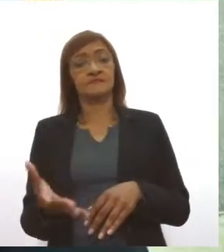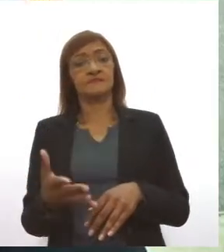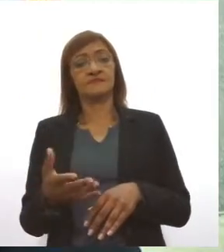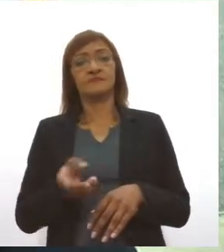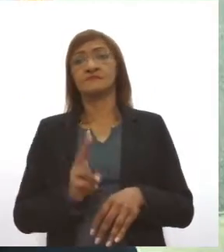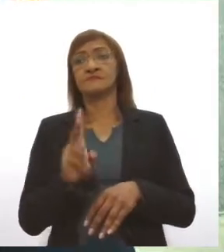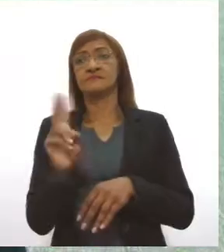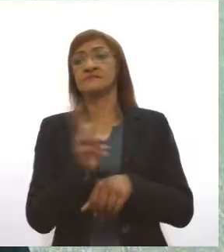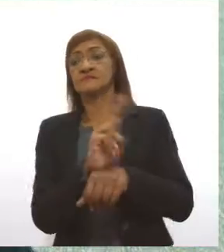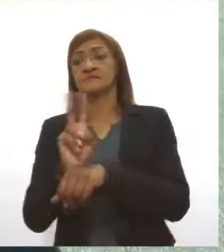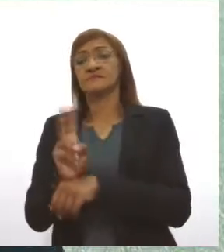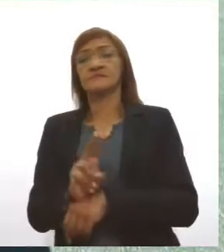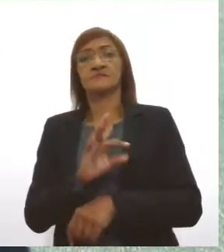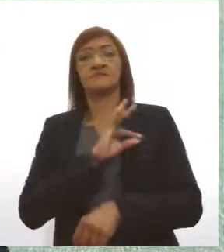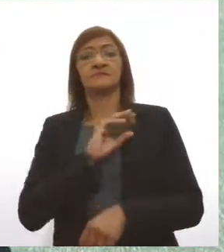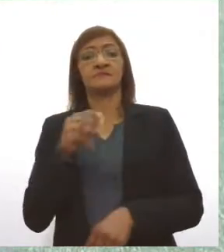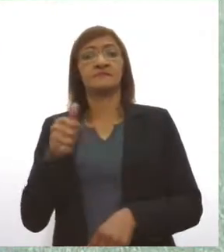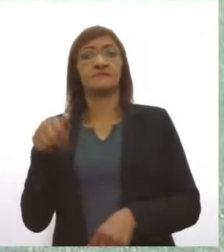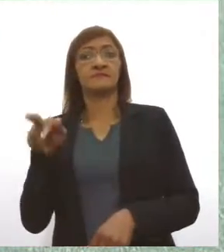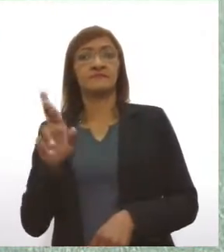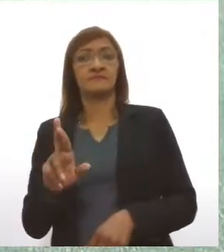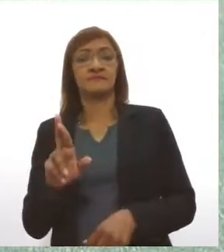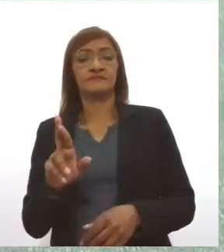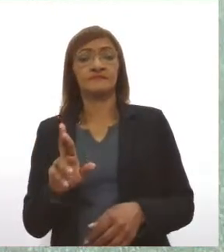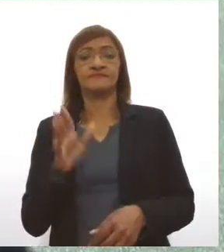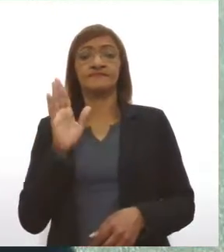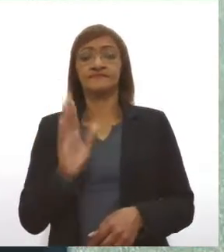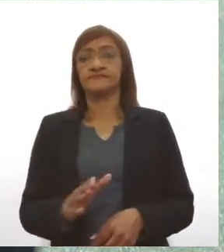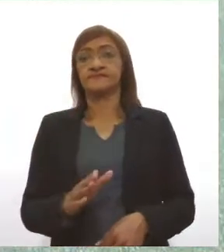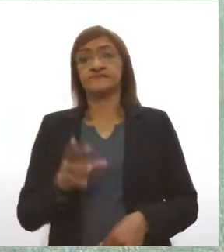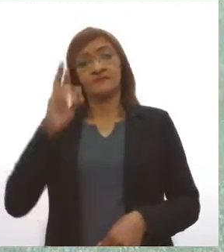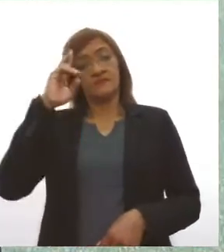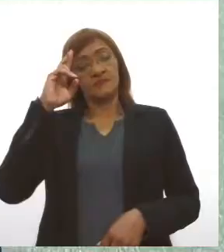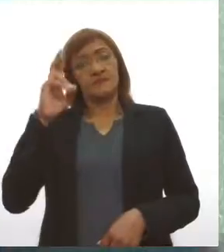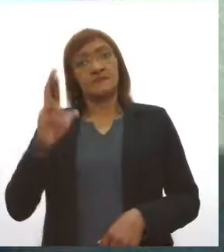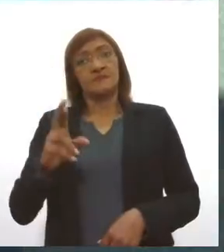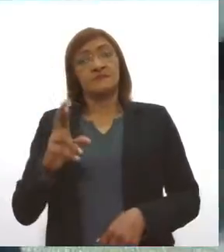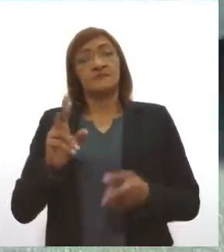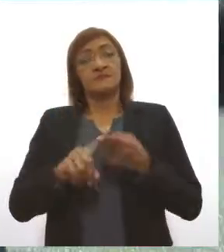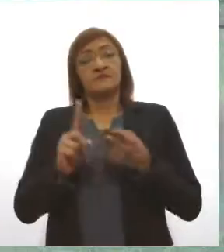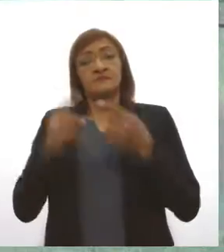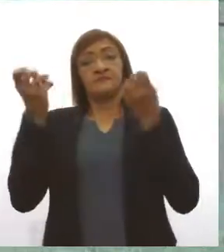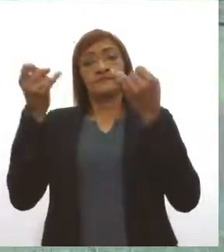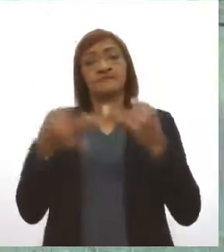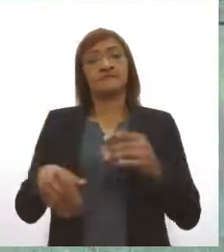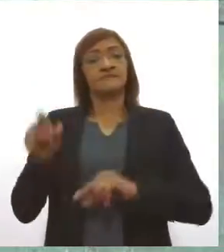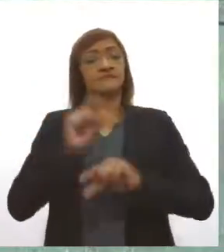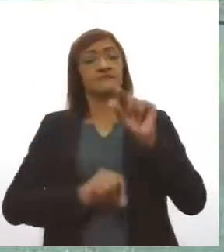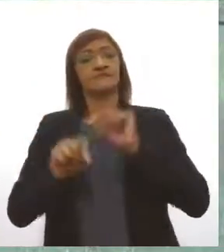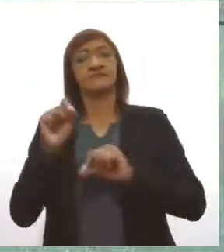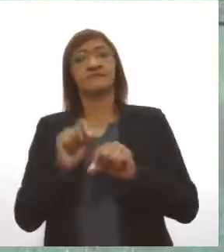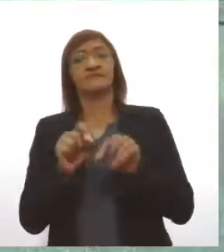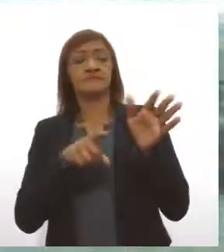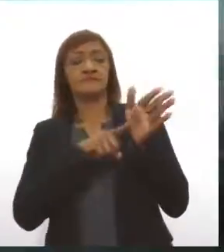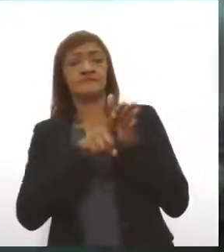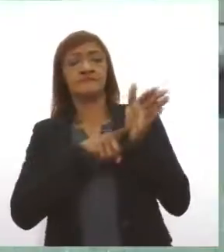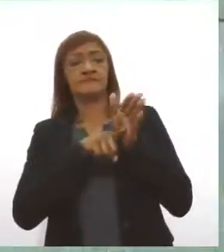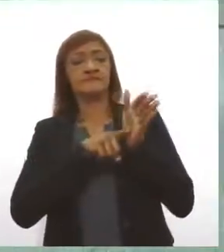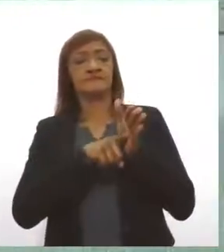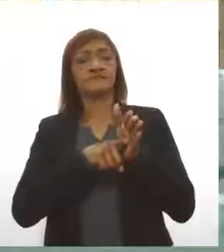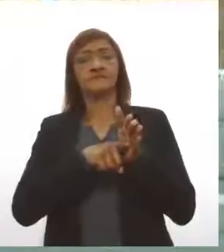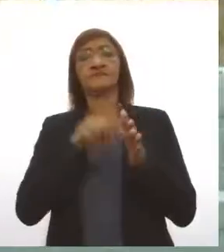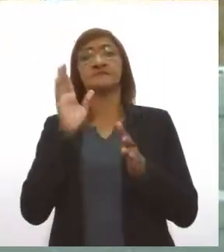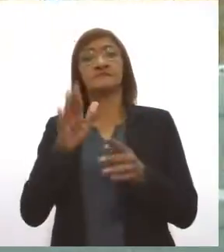visitada pela Polícia Militar. O comandante do BPRV justifica que estudos comprovam que boa parte dos